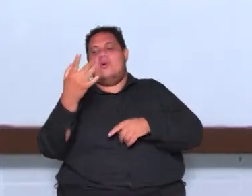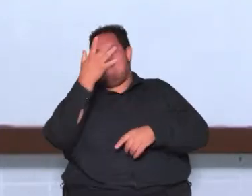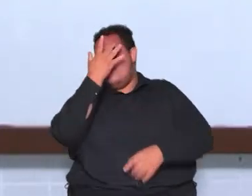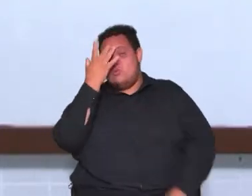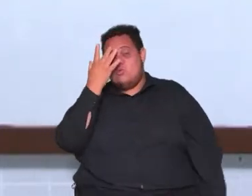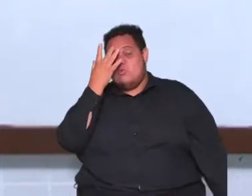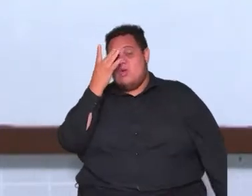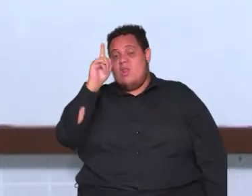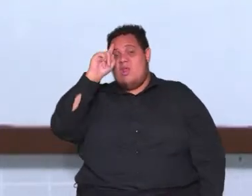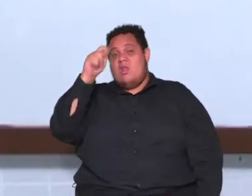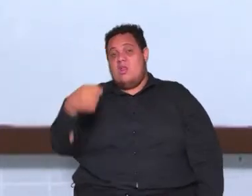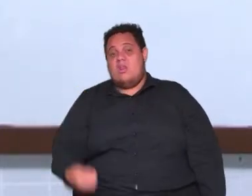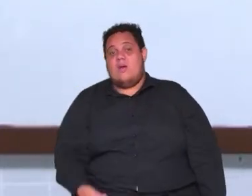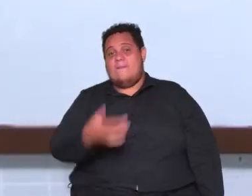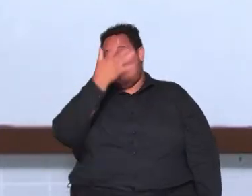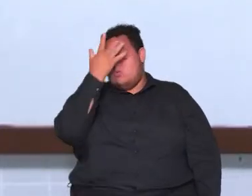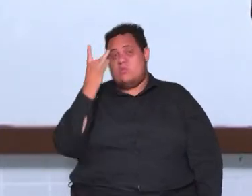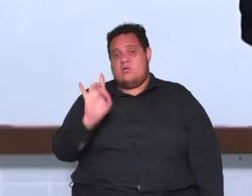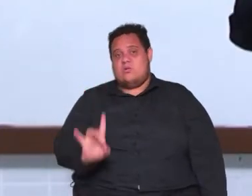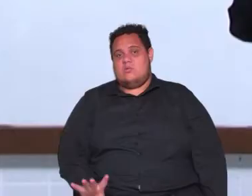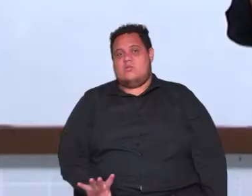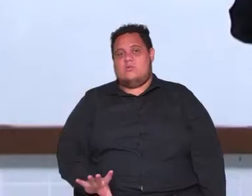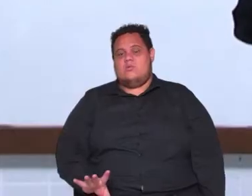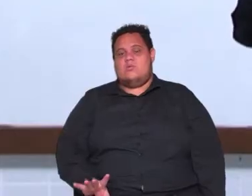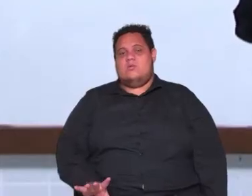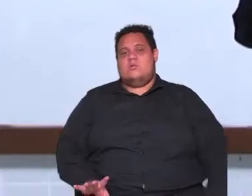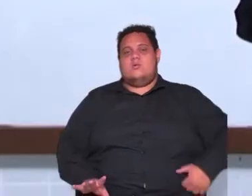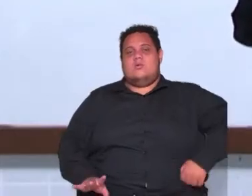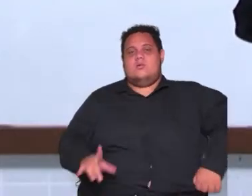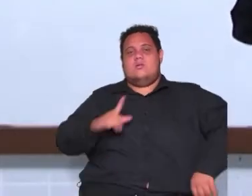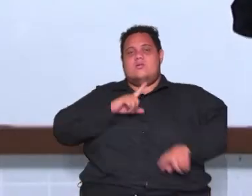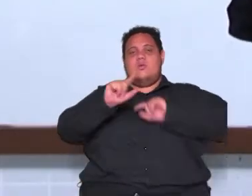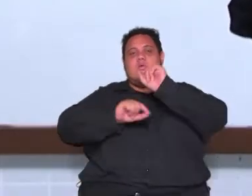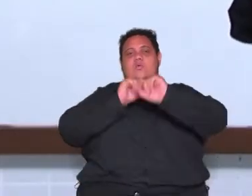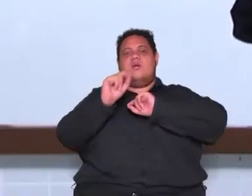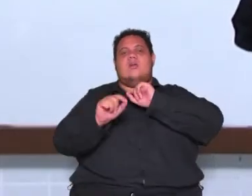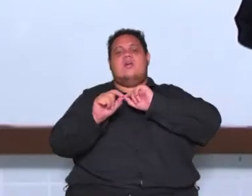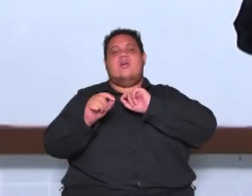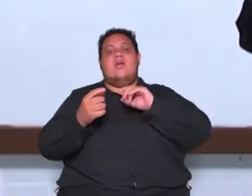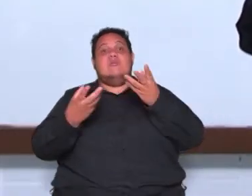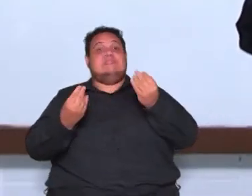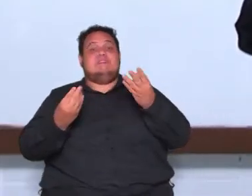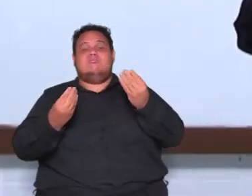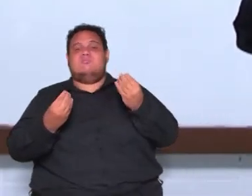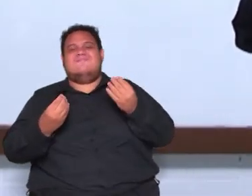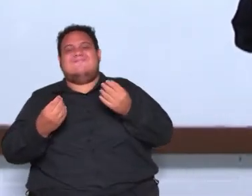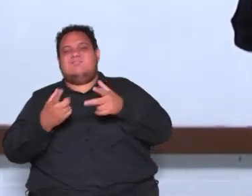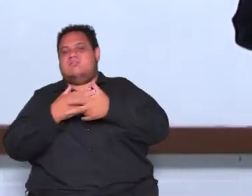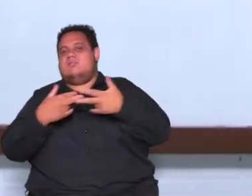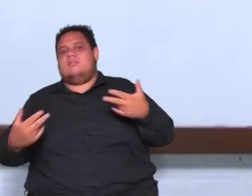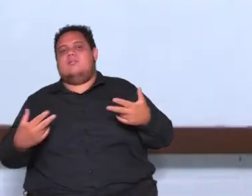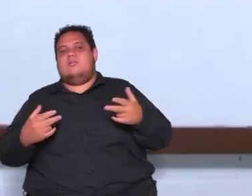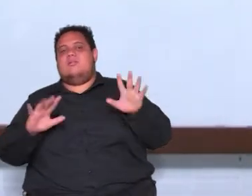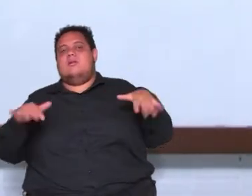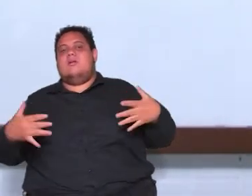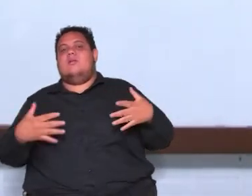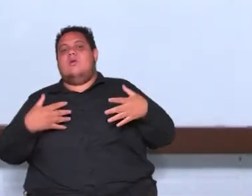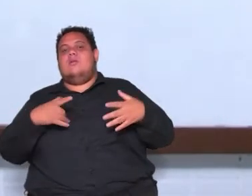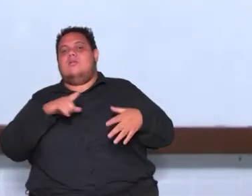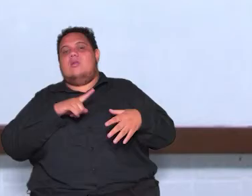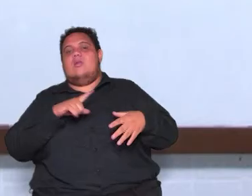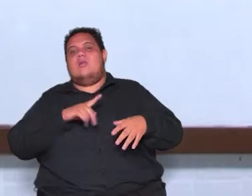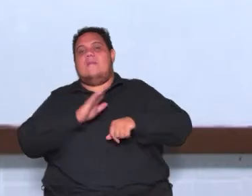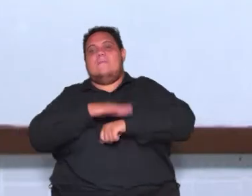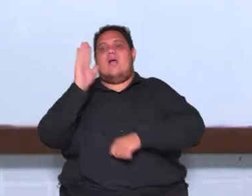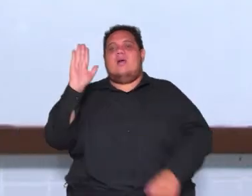exercido por uma única pessoa é um poder é a poder demais e quando se tem poder